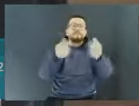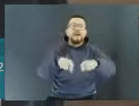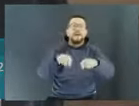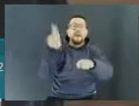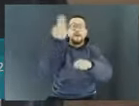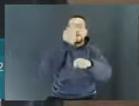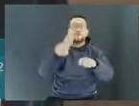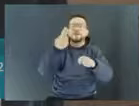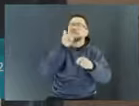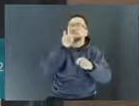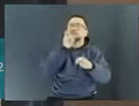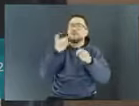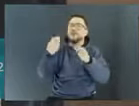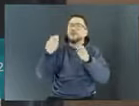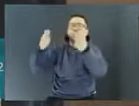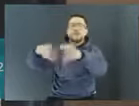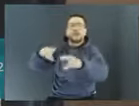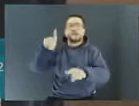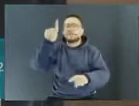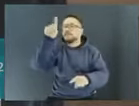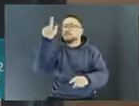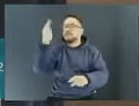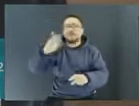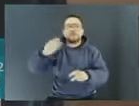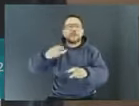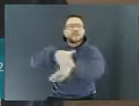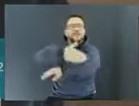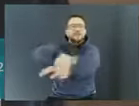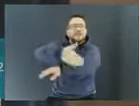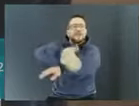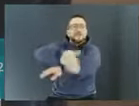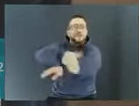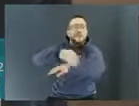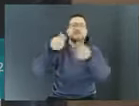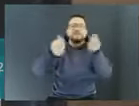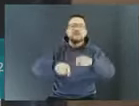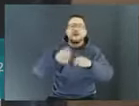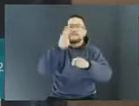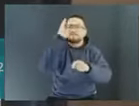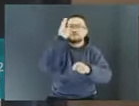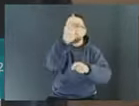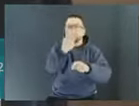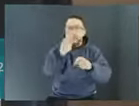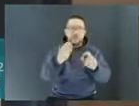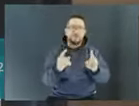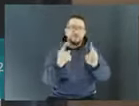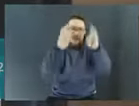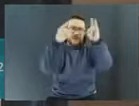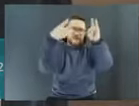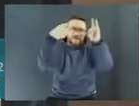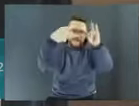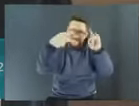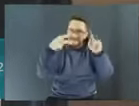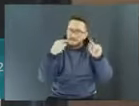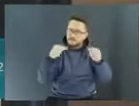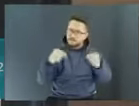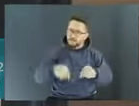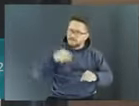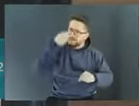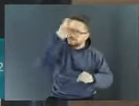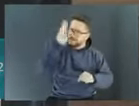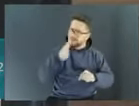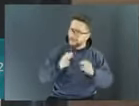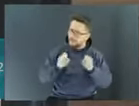tem porteiro, não tem ali uma pessoa que fica o dia inteiro para receber mercadoria. Eu gostaria de saber se aqui no Brasil esse tipo de negócio também pode